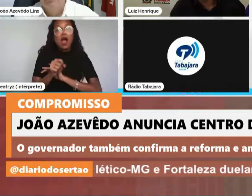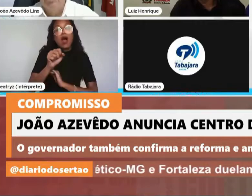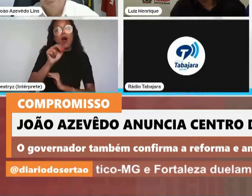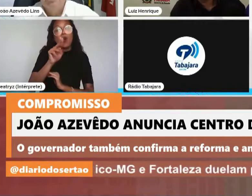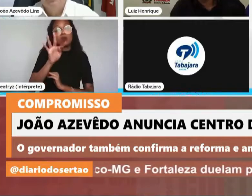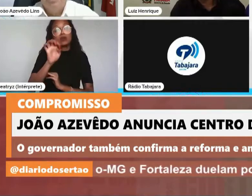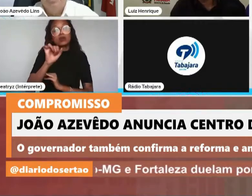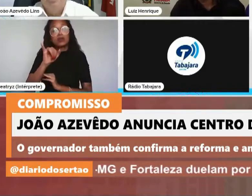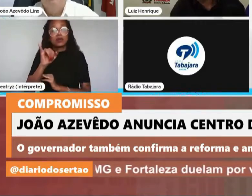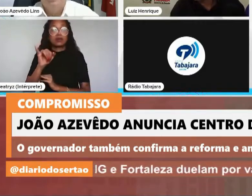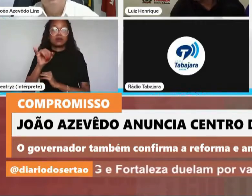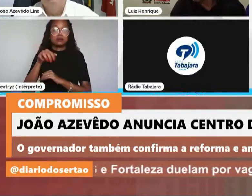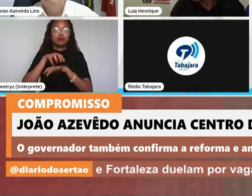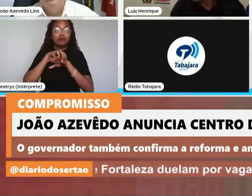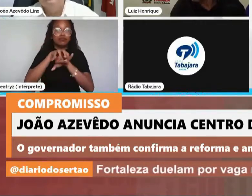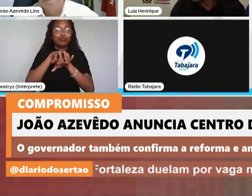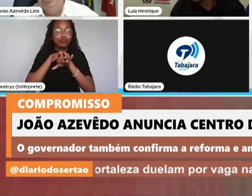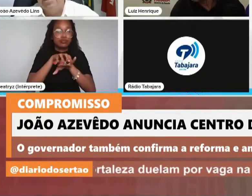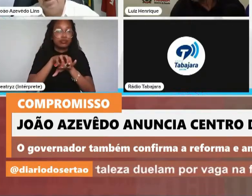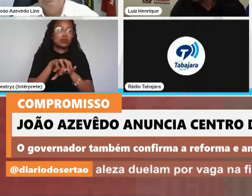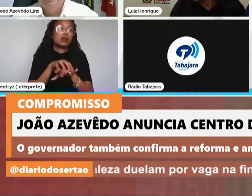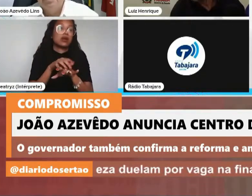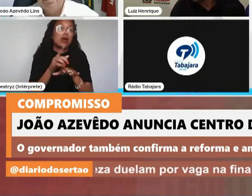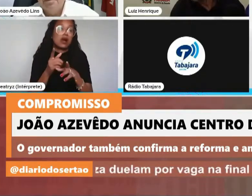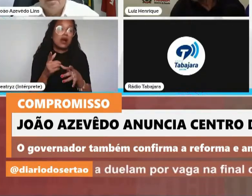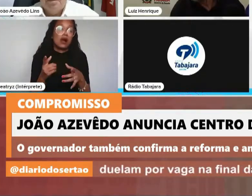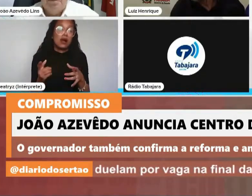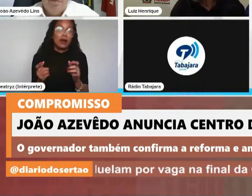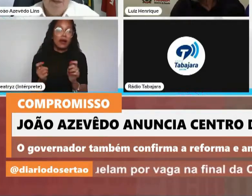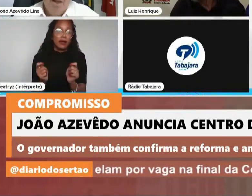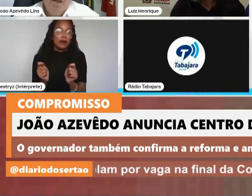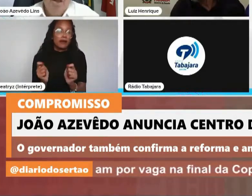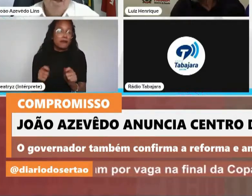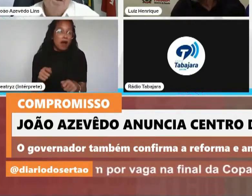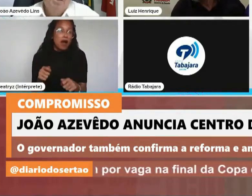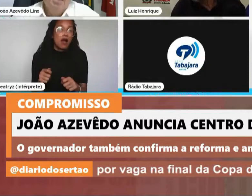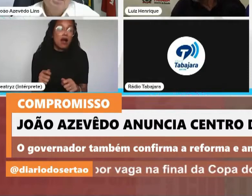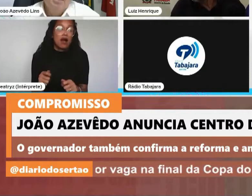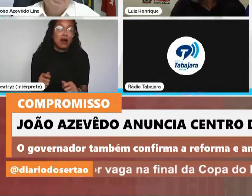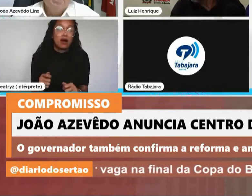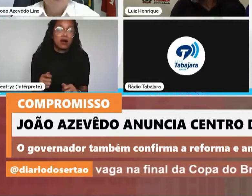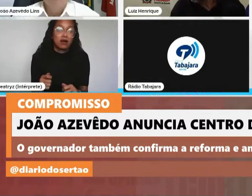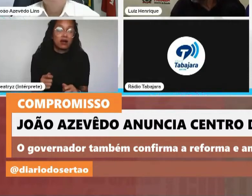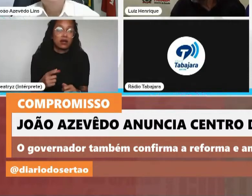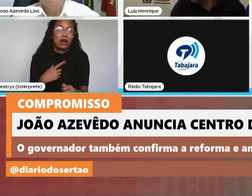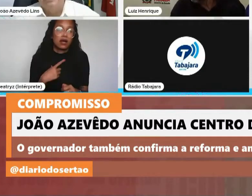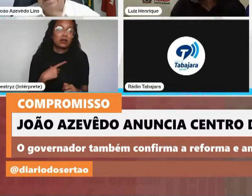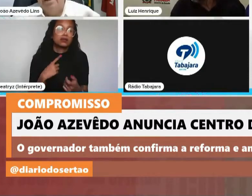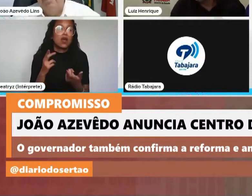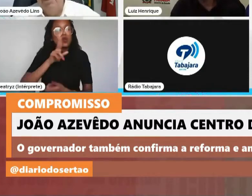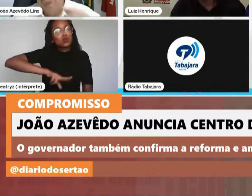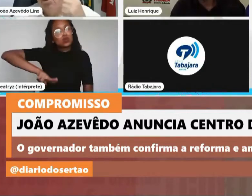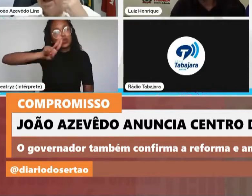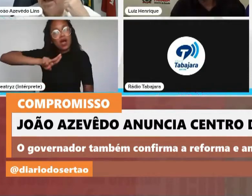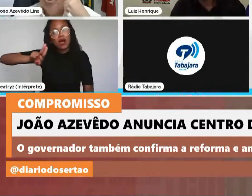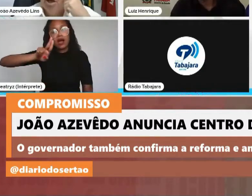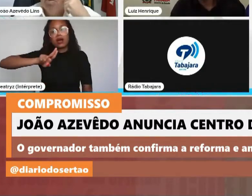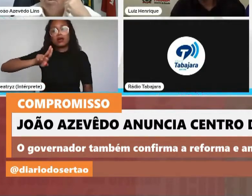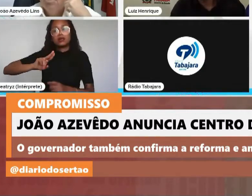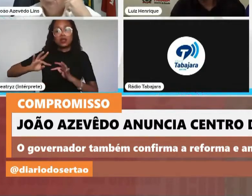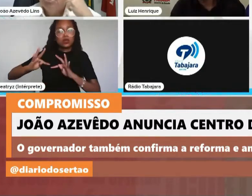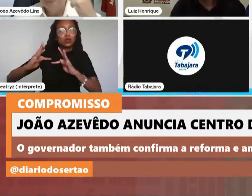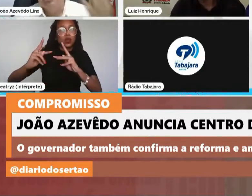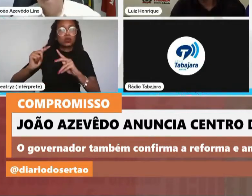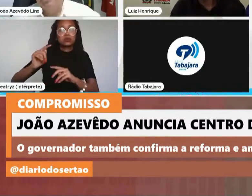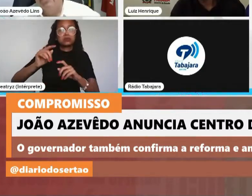móvel para que pudesse ficar sendo utilizada em toda a